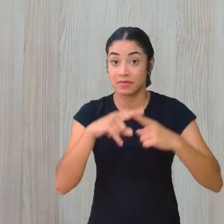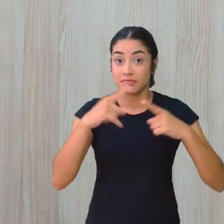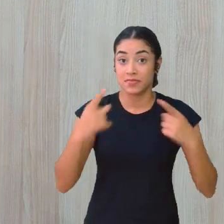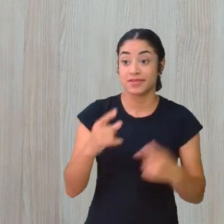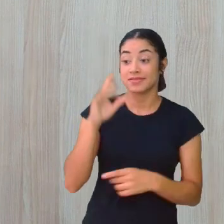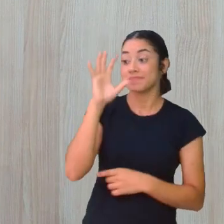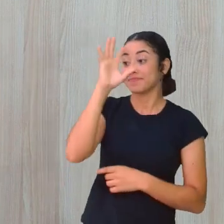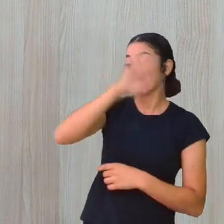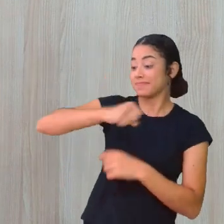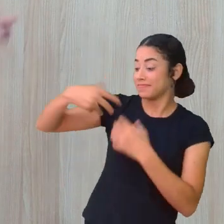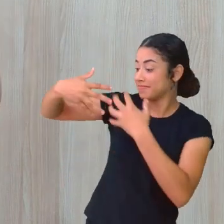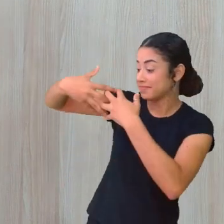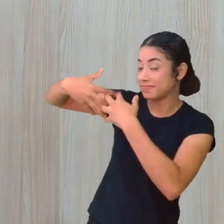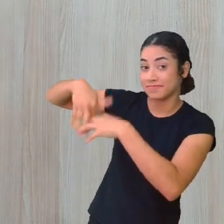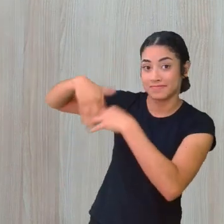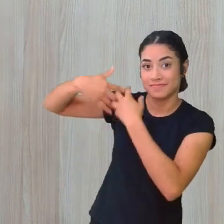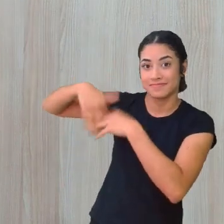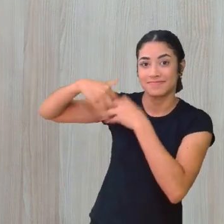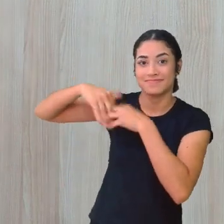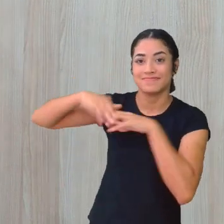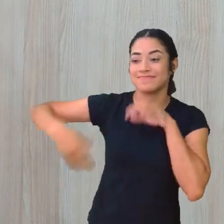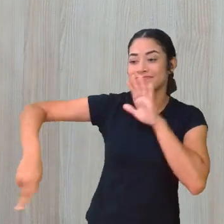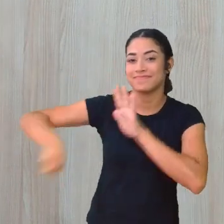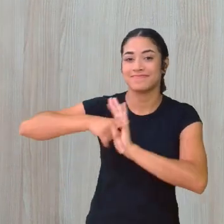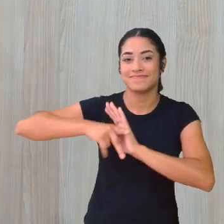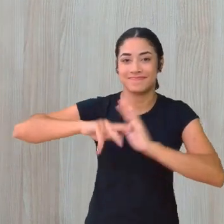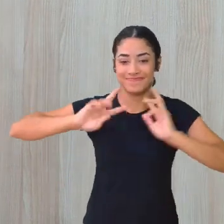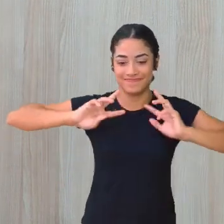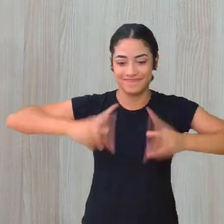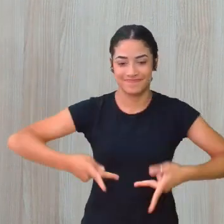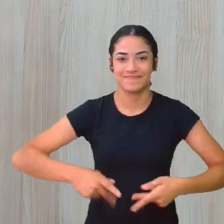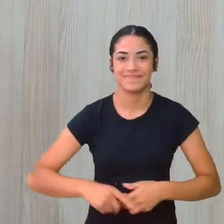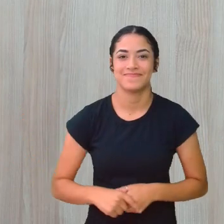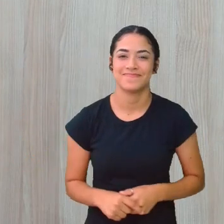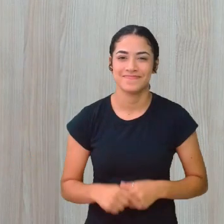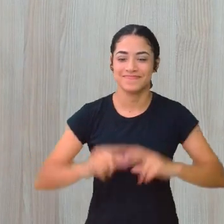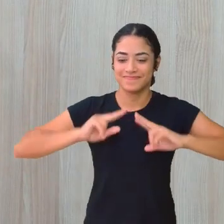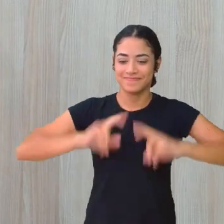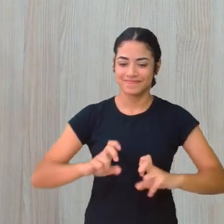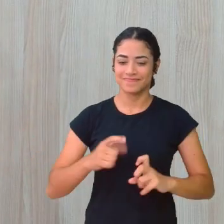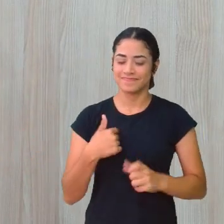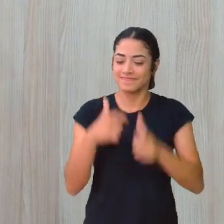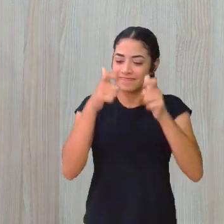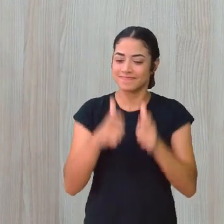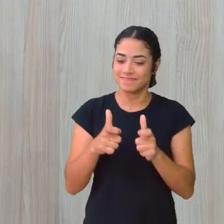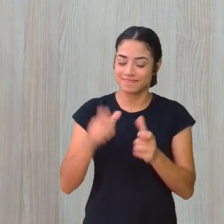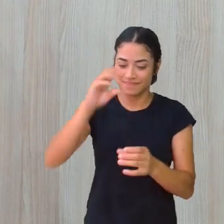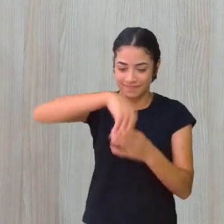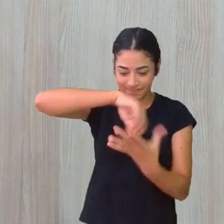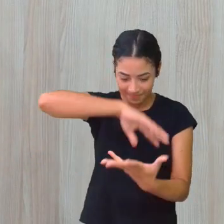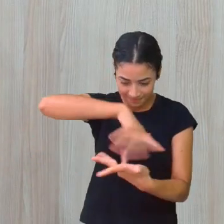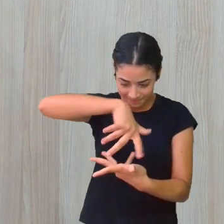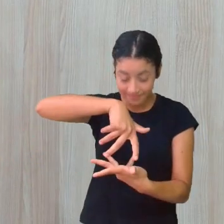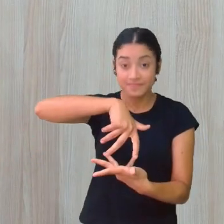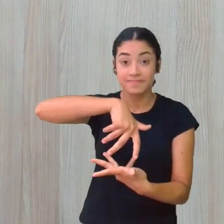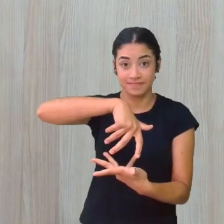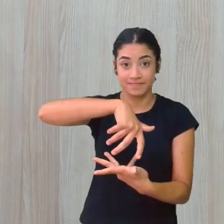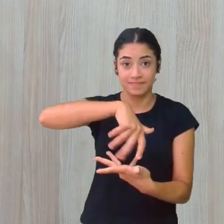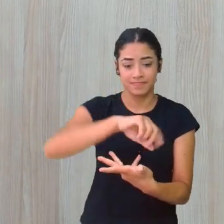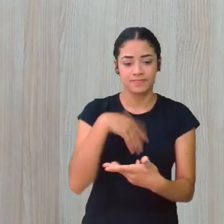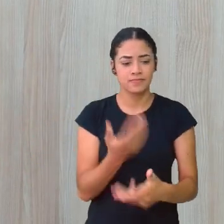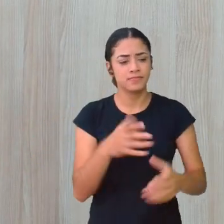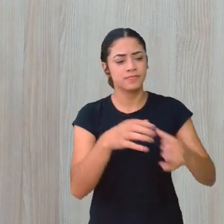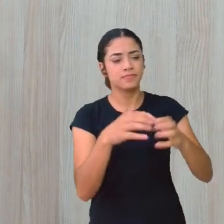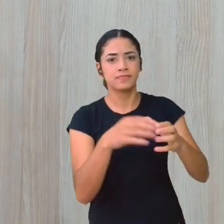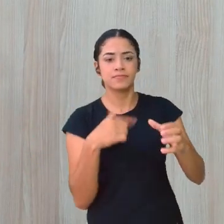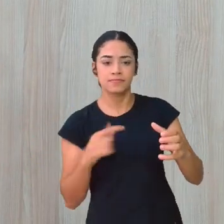e as reflexões São muitos do humano Sim De você perceber o seu lugar no mundo De você perceber a que grupo